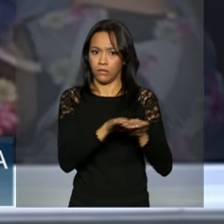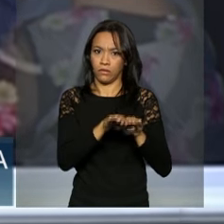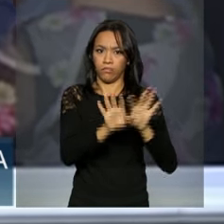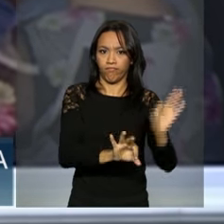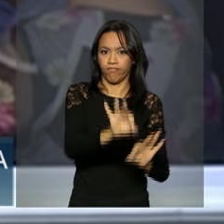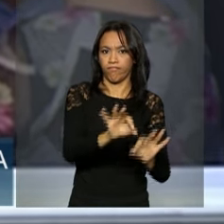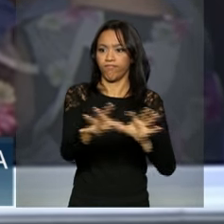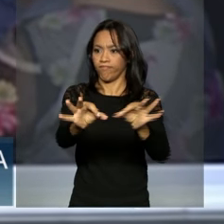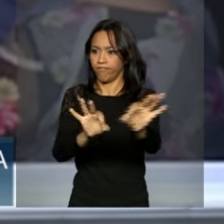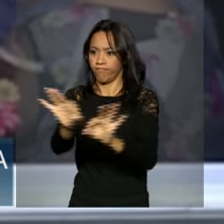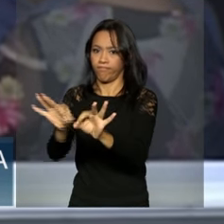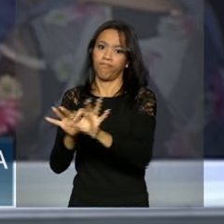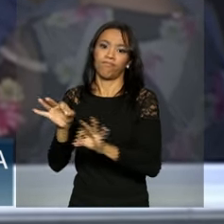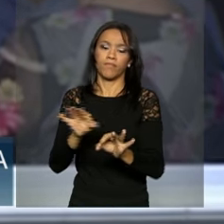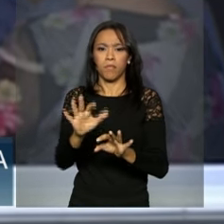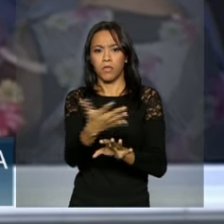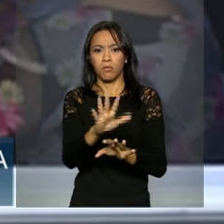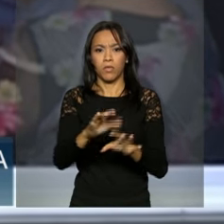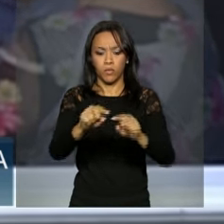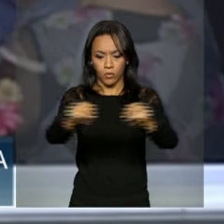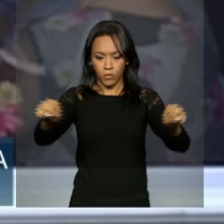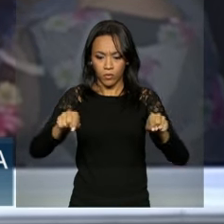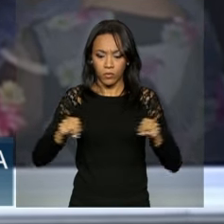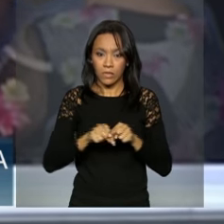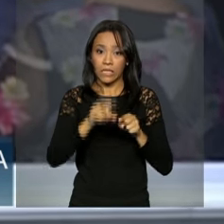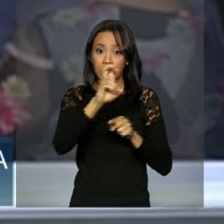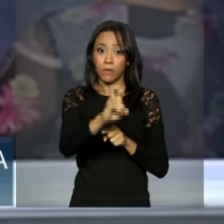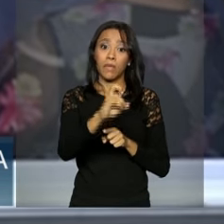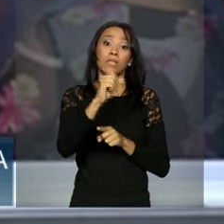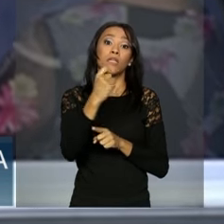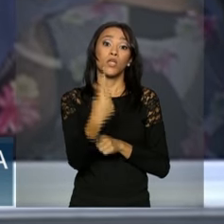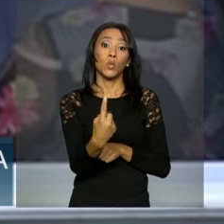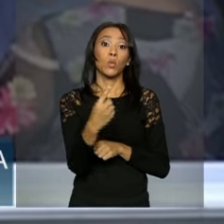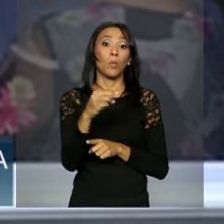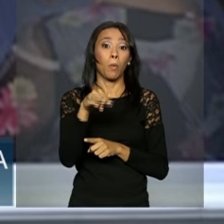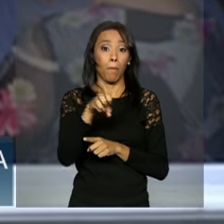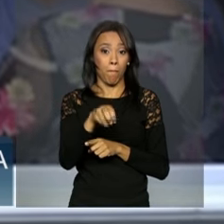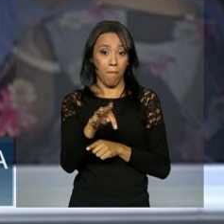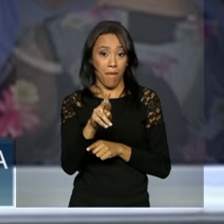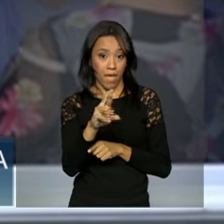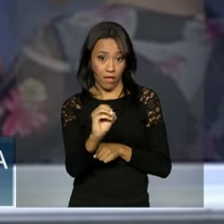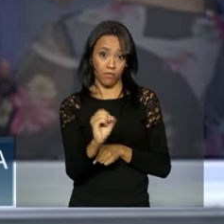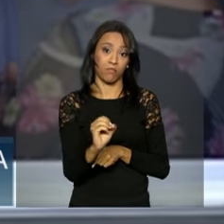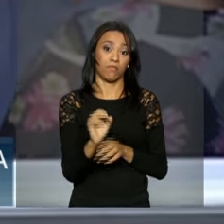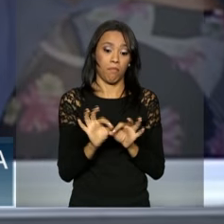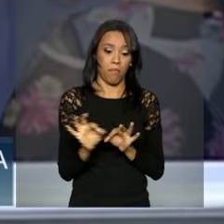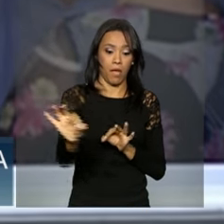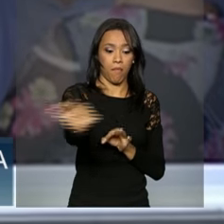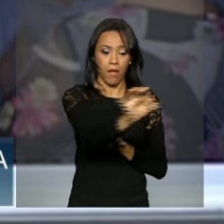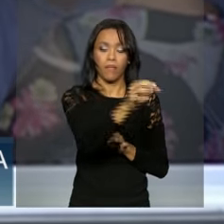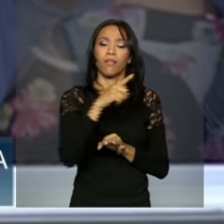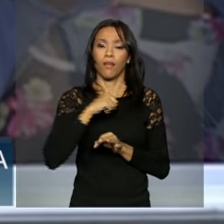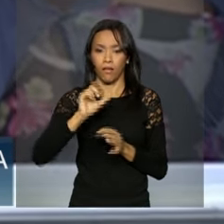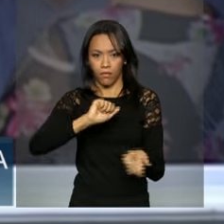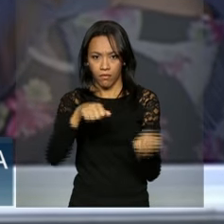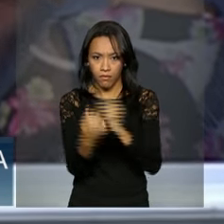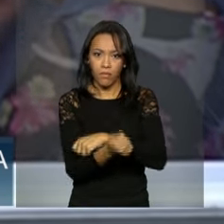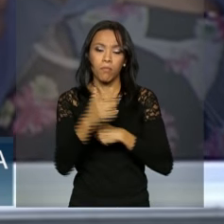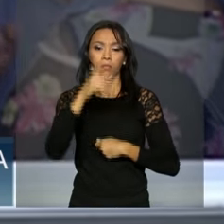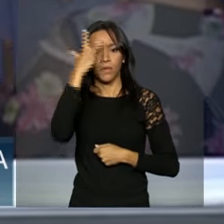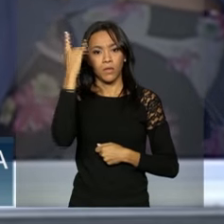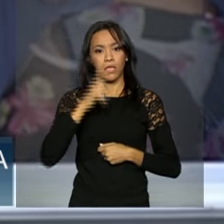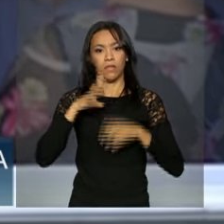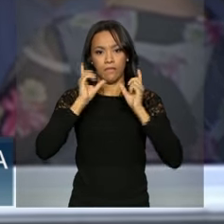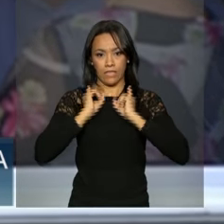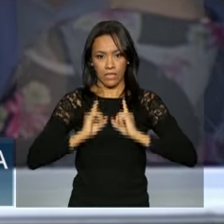tem uma área privativa de aproximadamente 51 metros quadrados, são adaptados a pessoas com deficiência. O